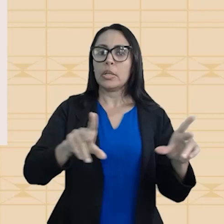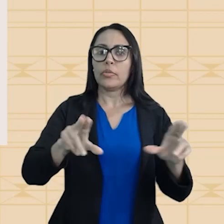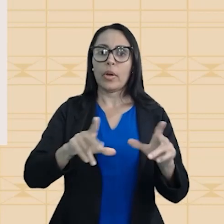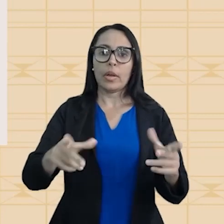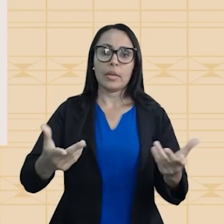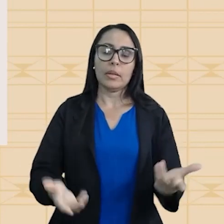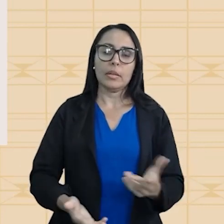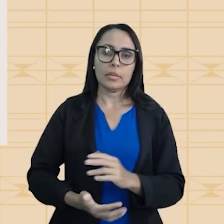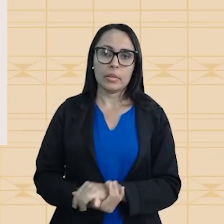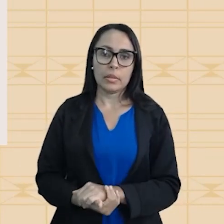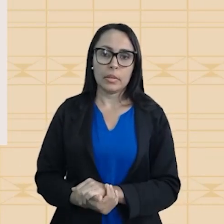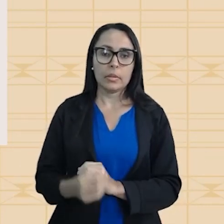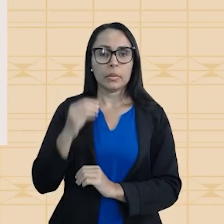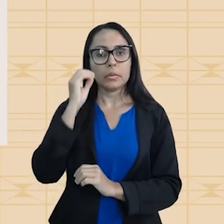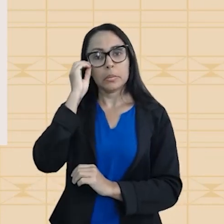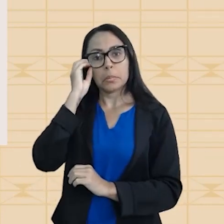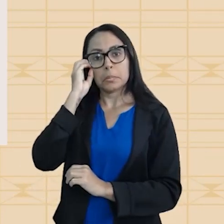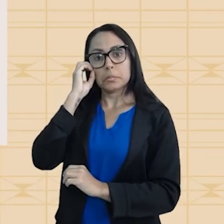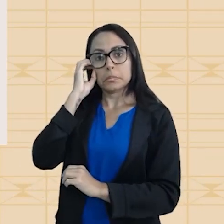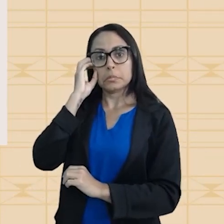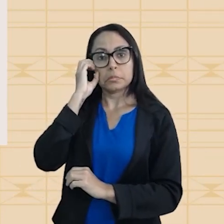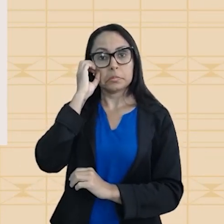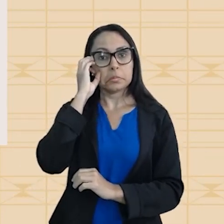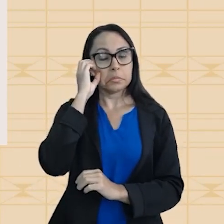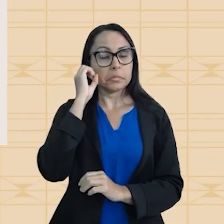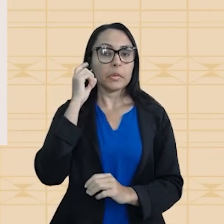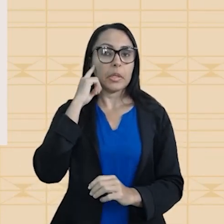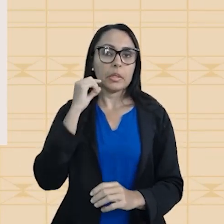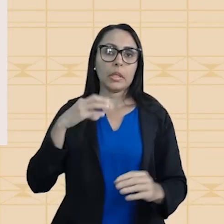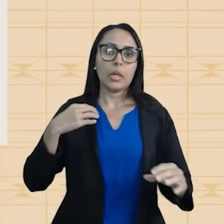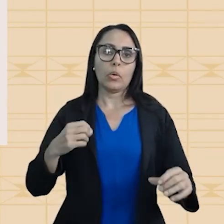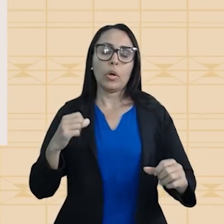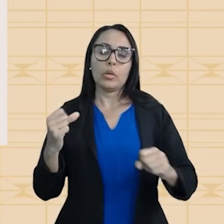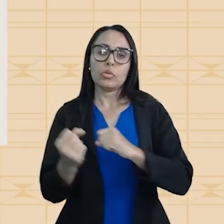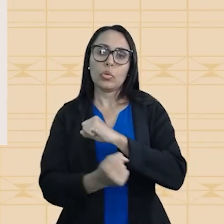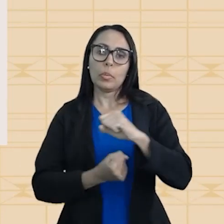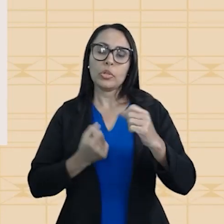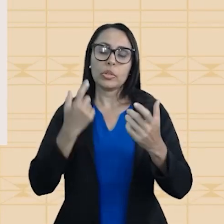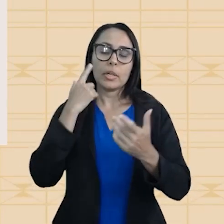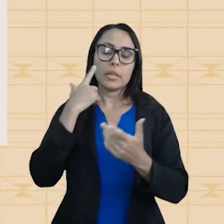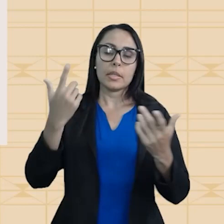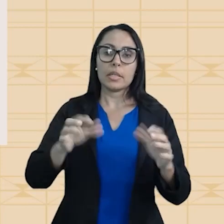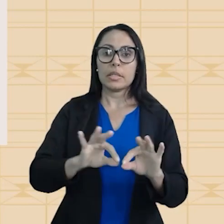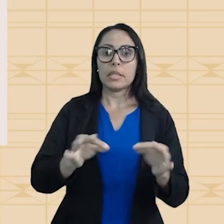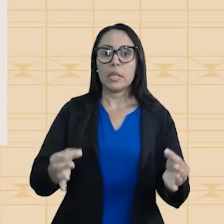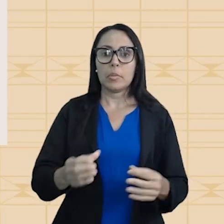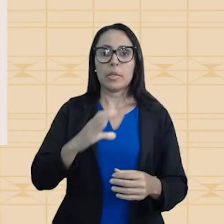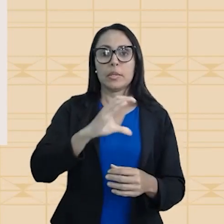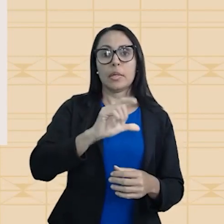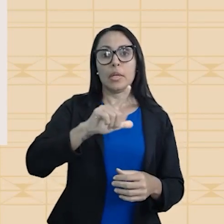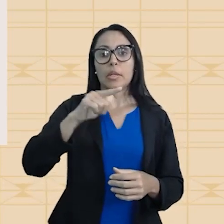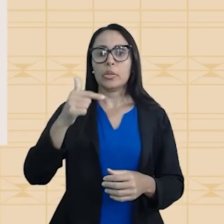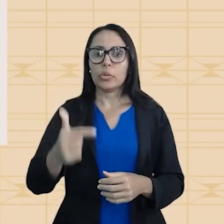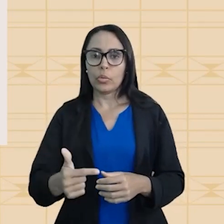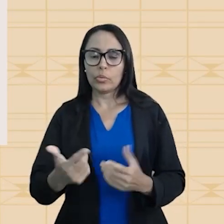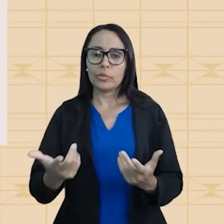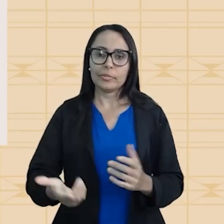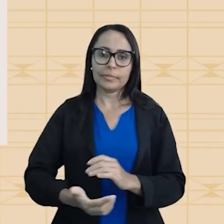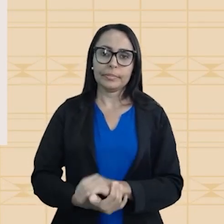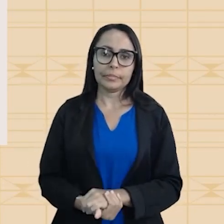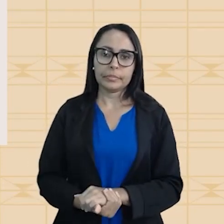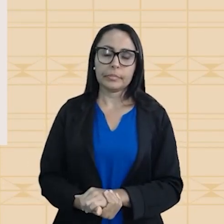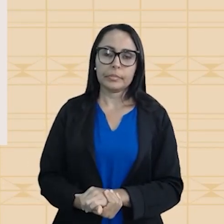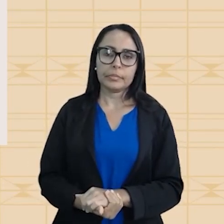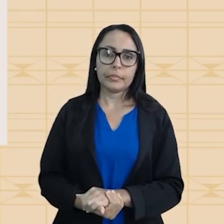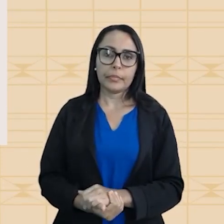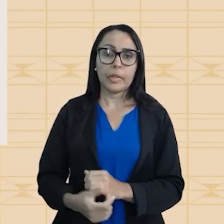eletronegatividade. Dica do Coutinho? Substâncias simples são apolares. Por exemplo, Cl2. Só tem cloro ligado a